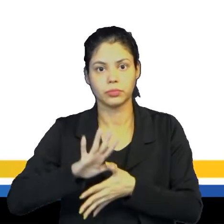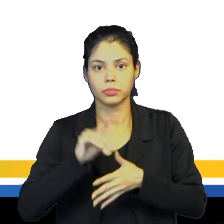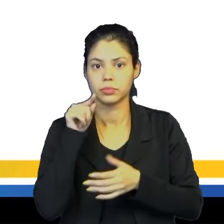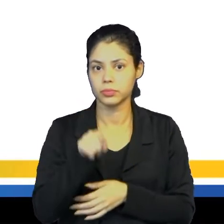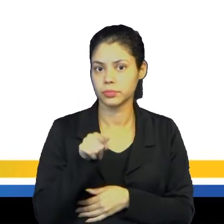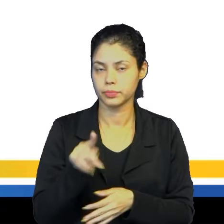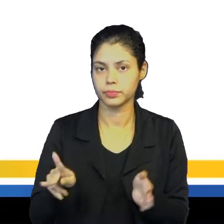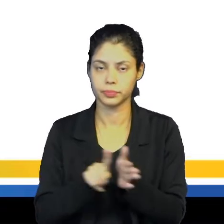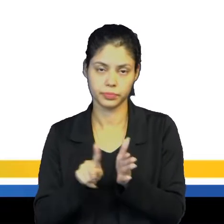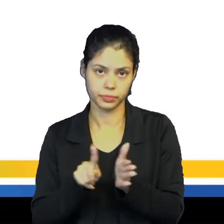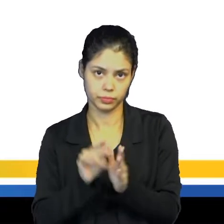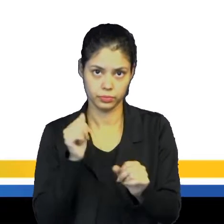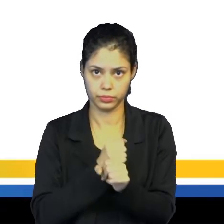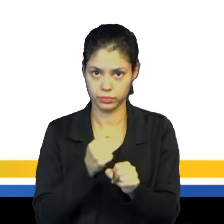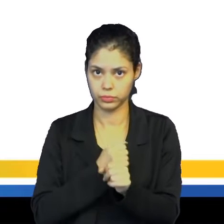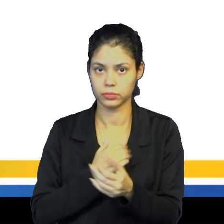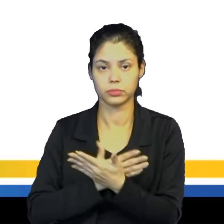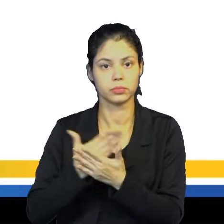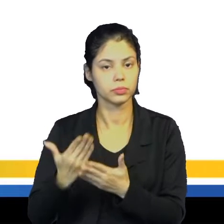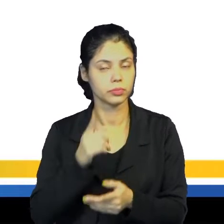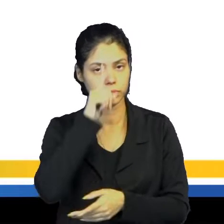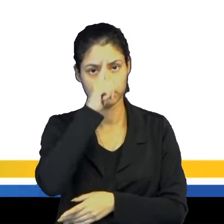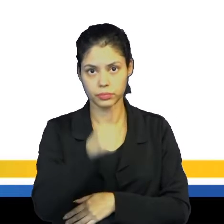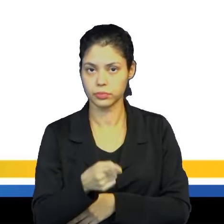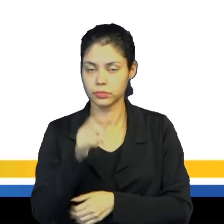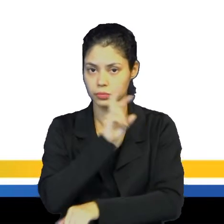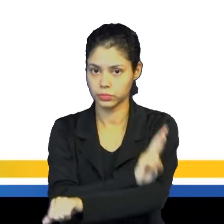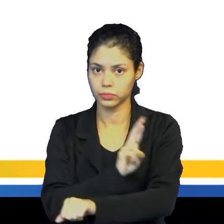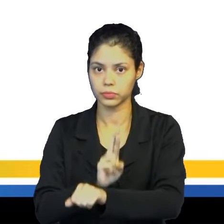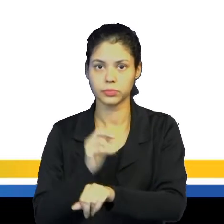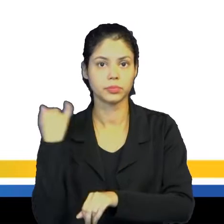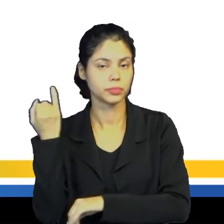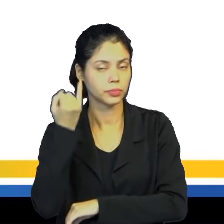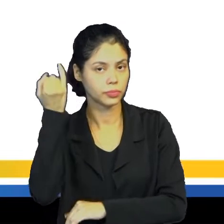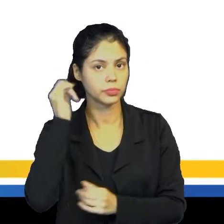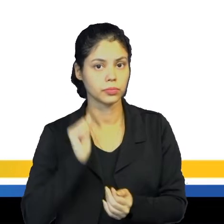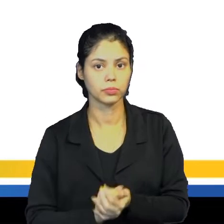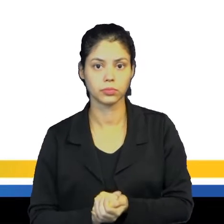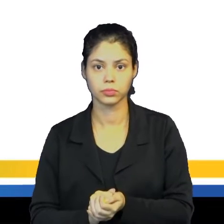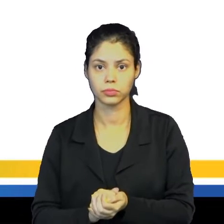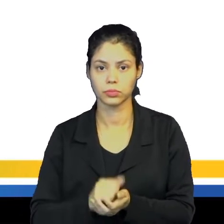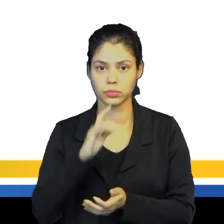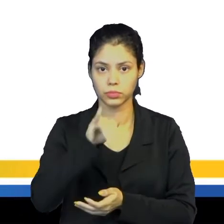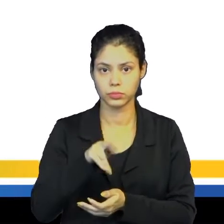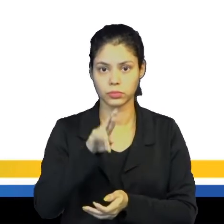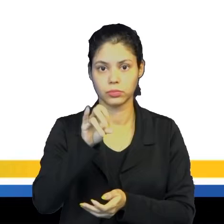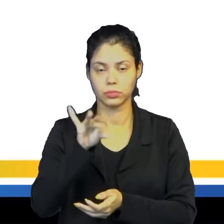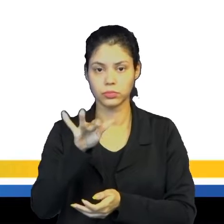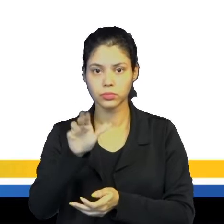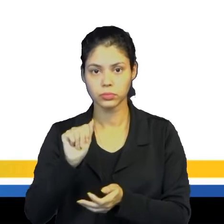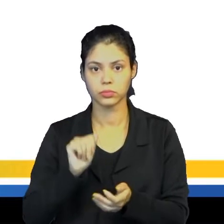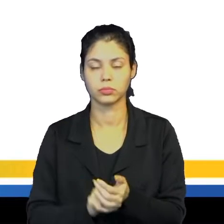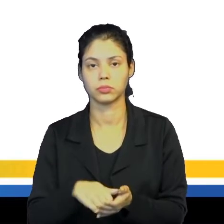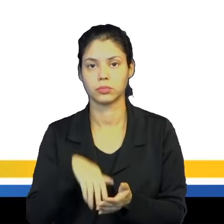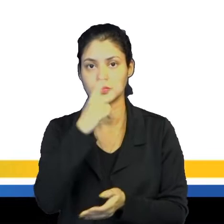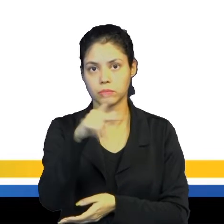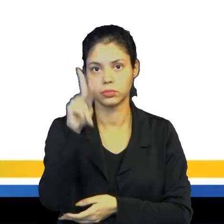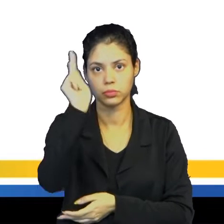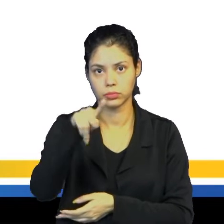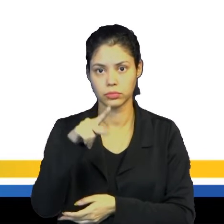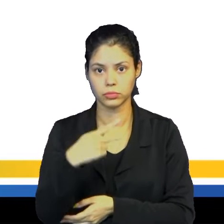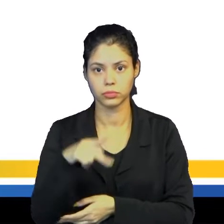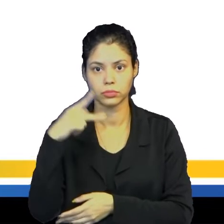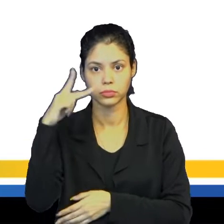obra, distinguirem-se as ordens religiosas, principalmente a dos jesuítas, né, que eram padres, né, que muitos